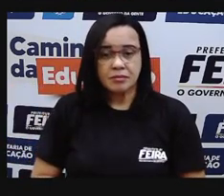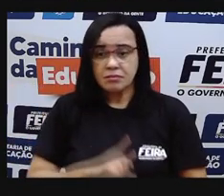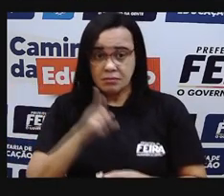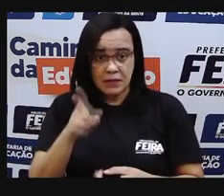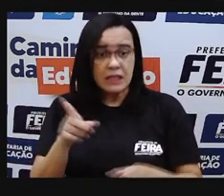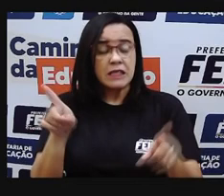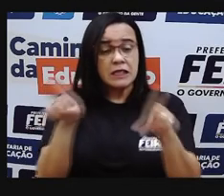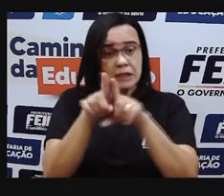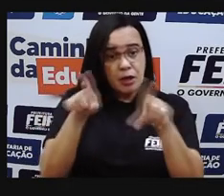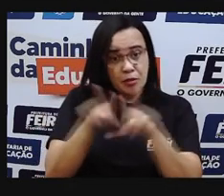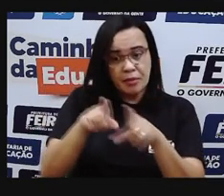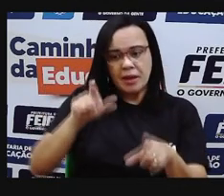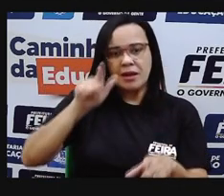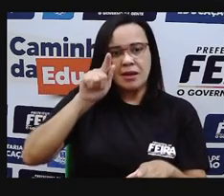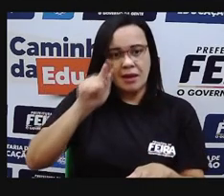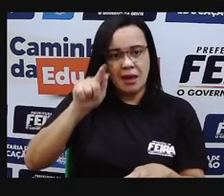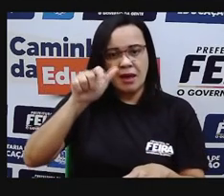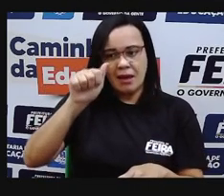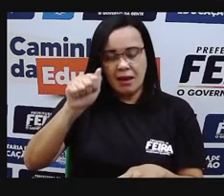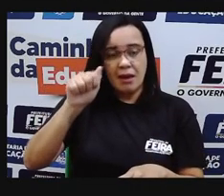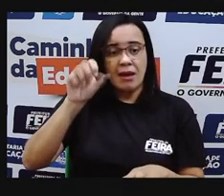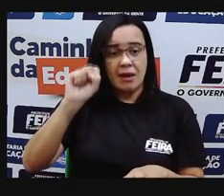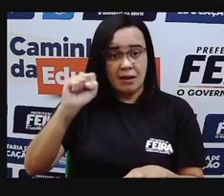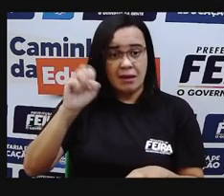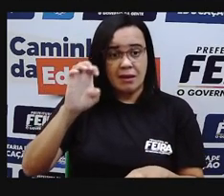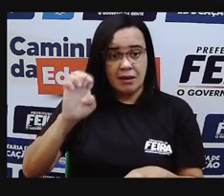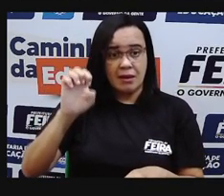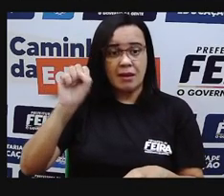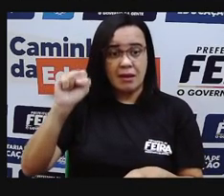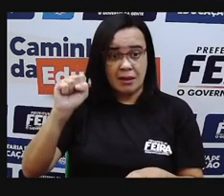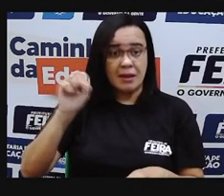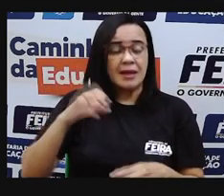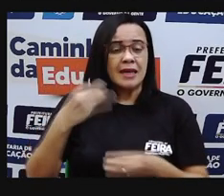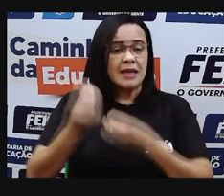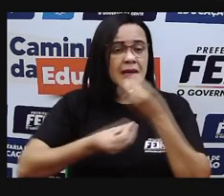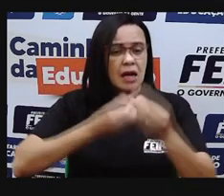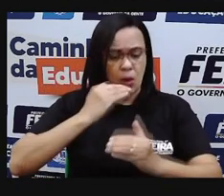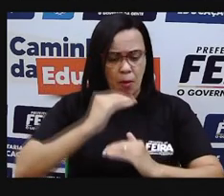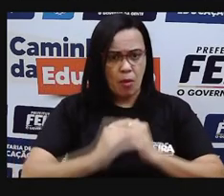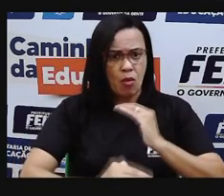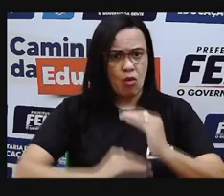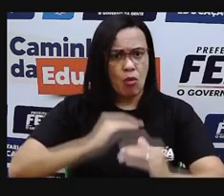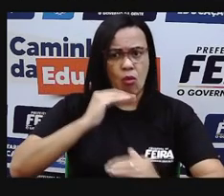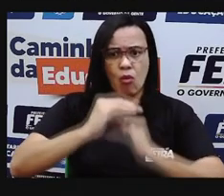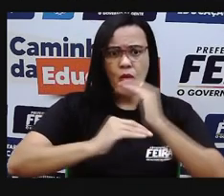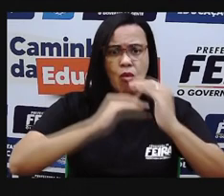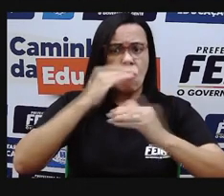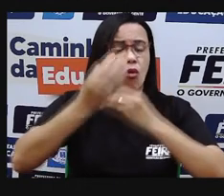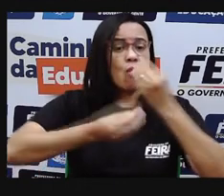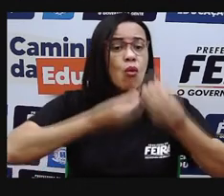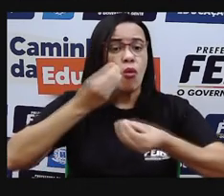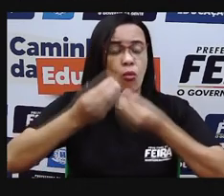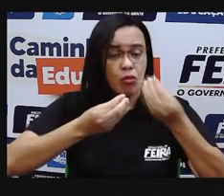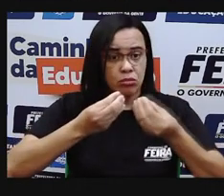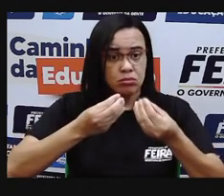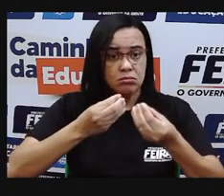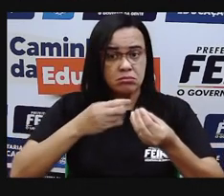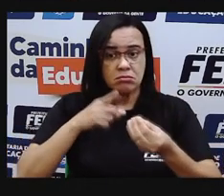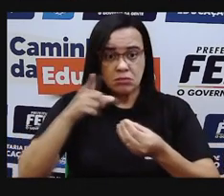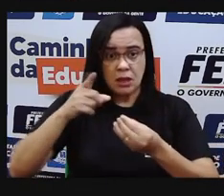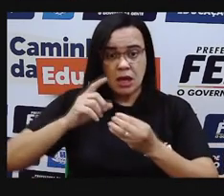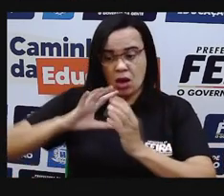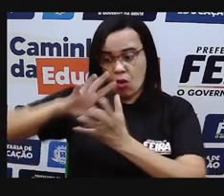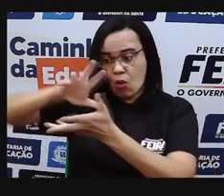que existem na nossa atmosfera, que um processo chamado efeito estufa acontece no nosso